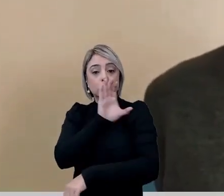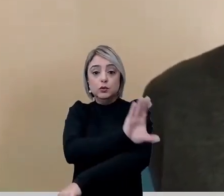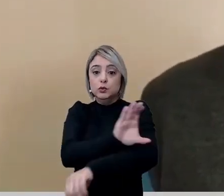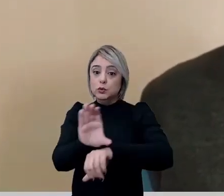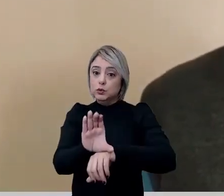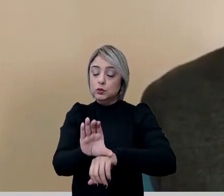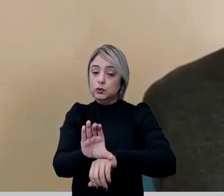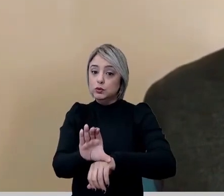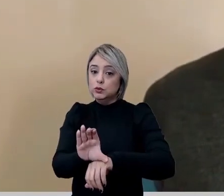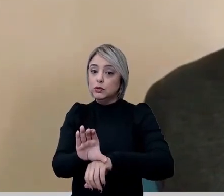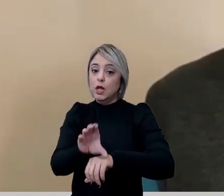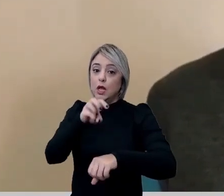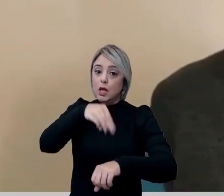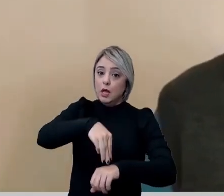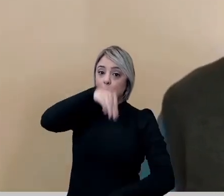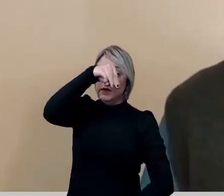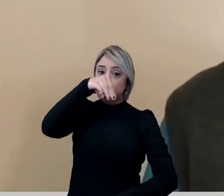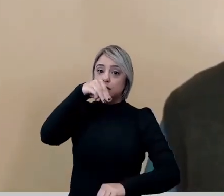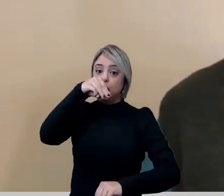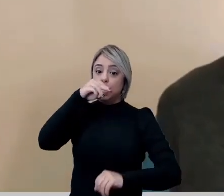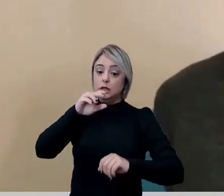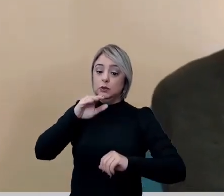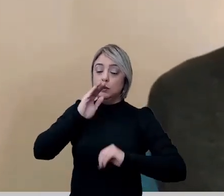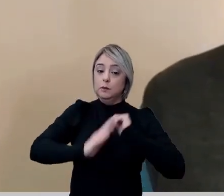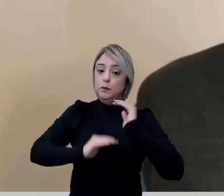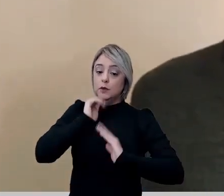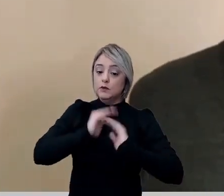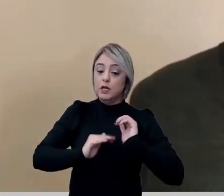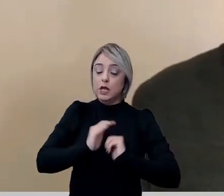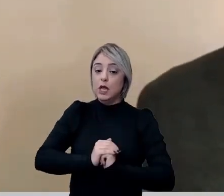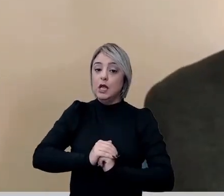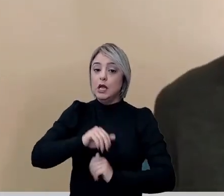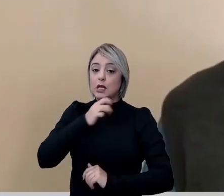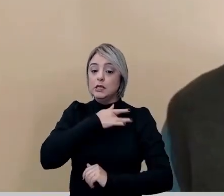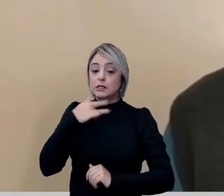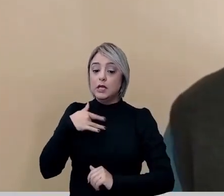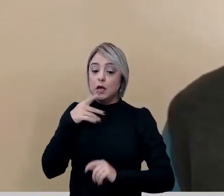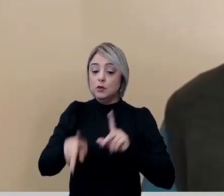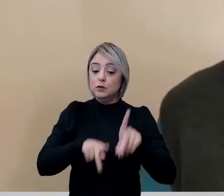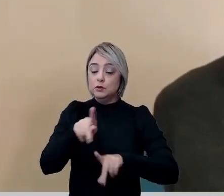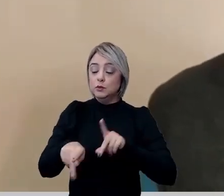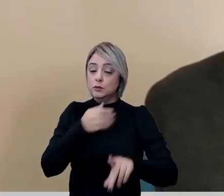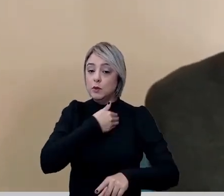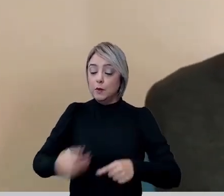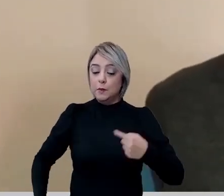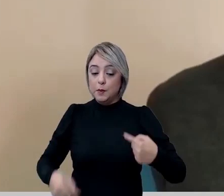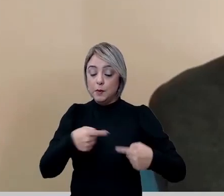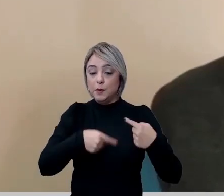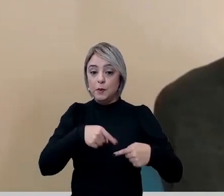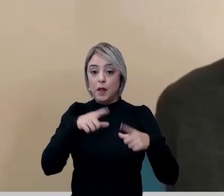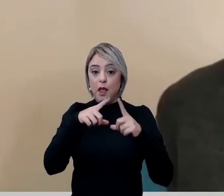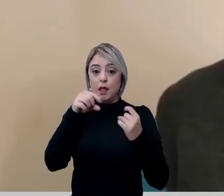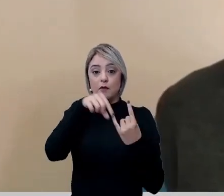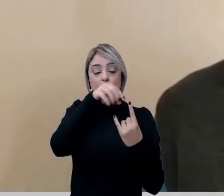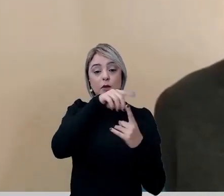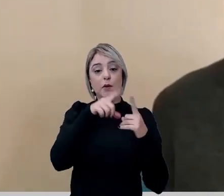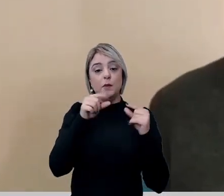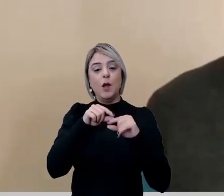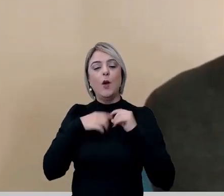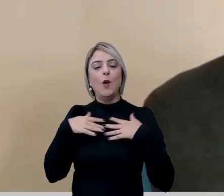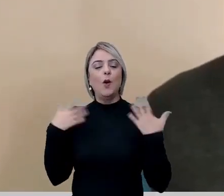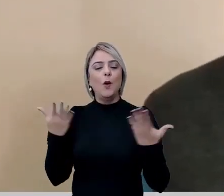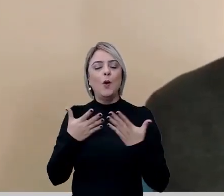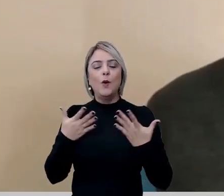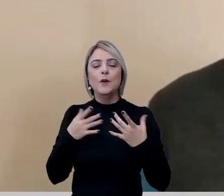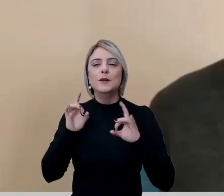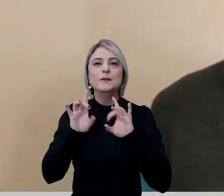curso de Mestrado Profissional em Políticas Públicas em Saúde da Fiocruz Brasília. Hoje é um dia muito especial porque